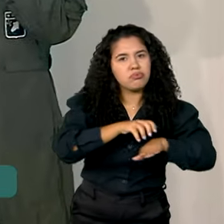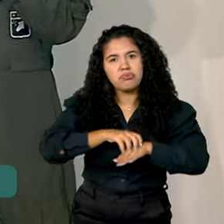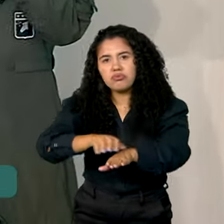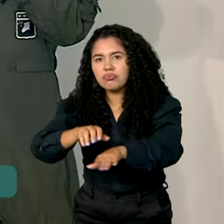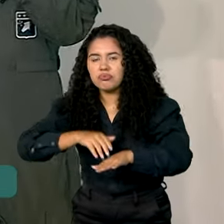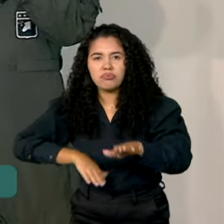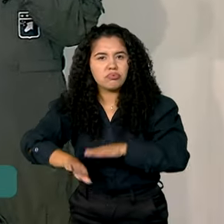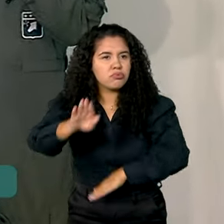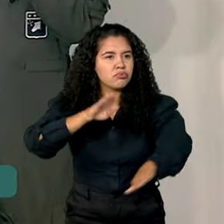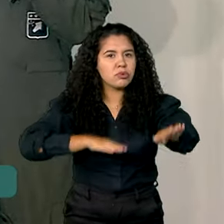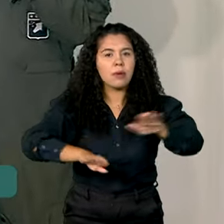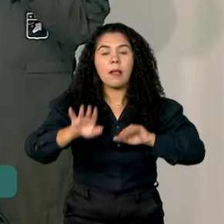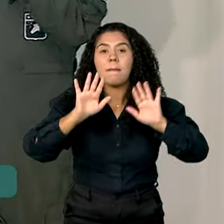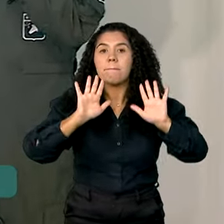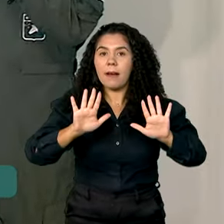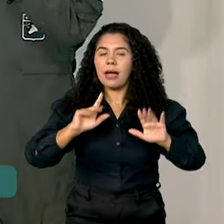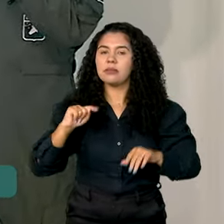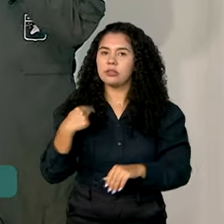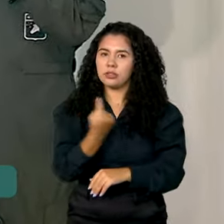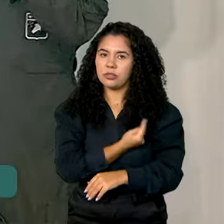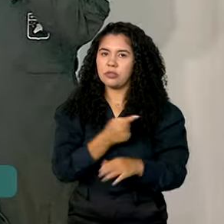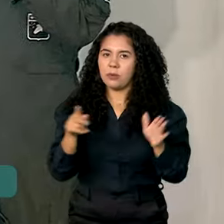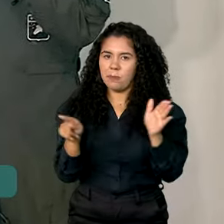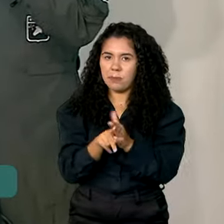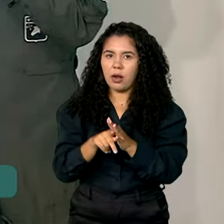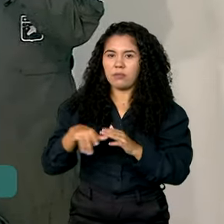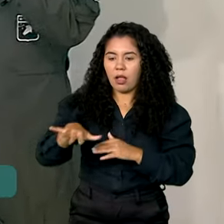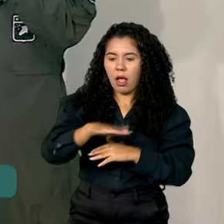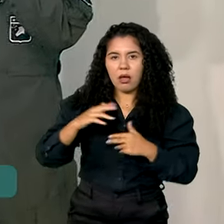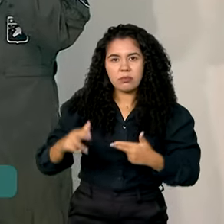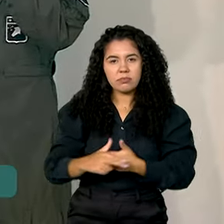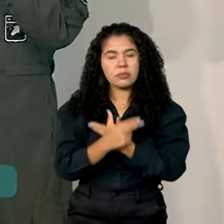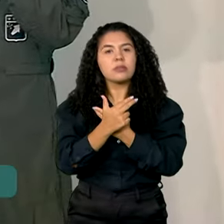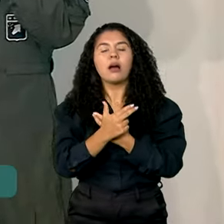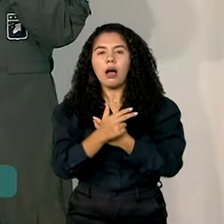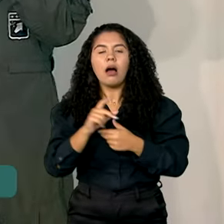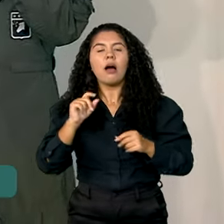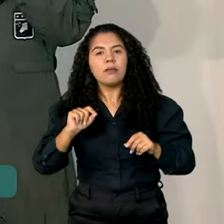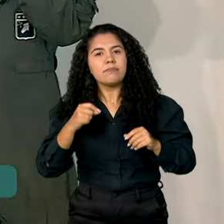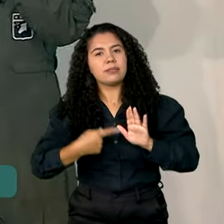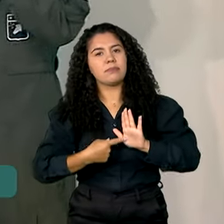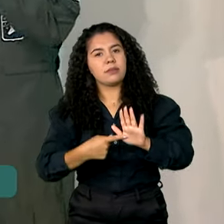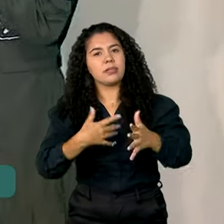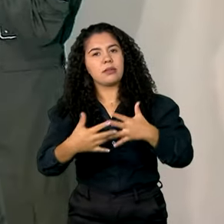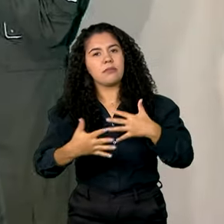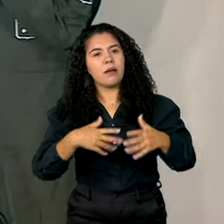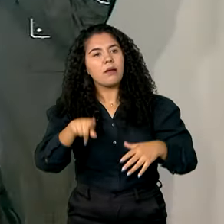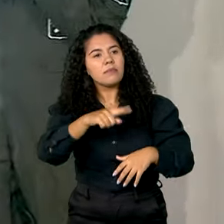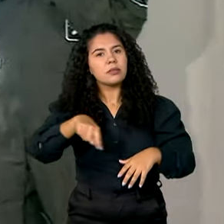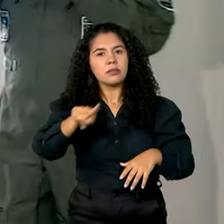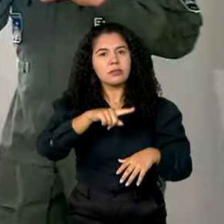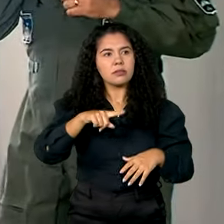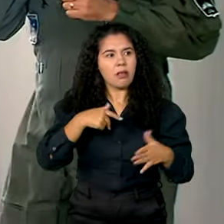A ideia é que a defesa aérea e o espaço aéreo sejam transparentes para essas pessoas, e elas não percebam essas interferências.